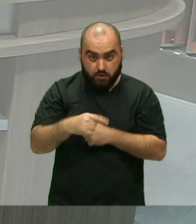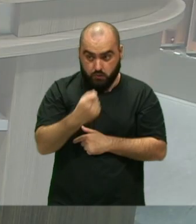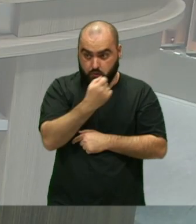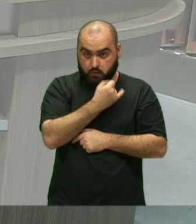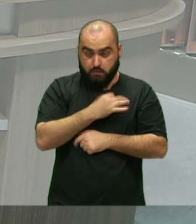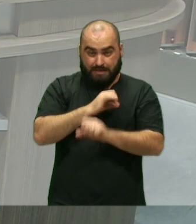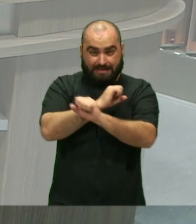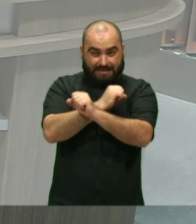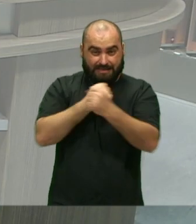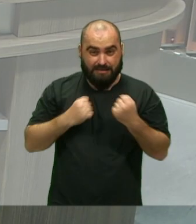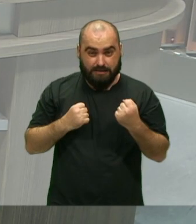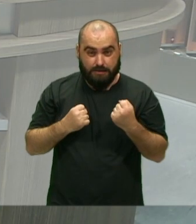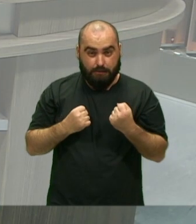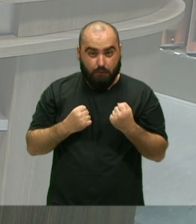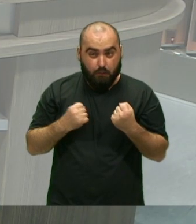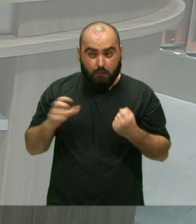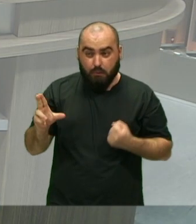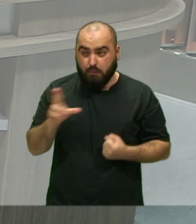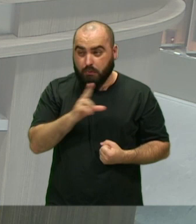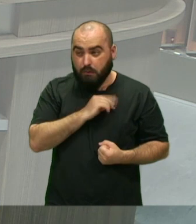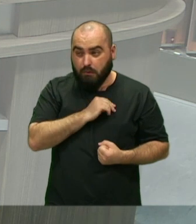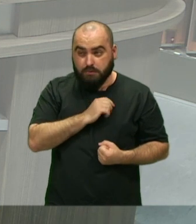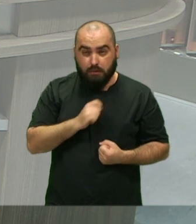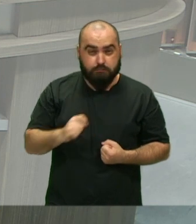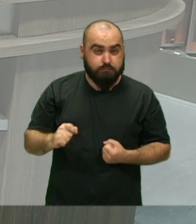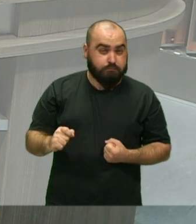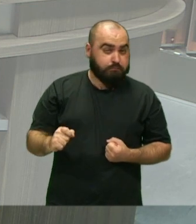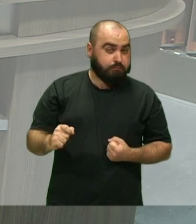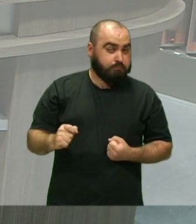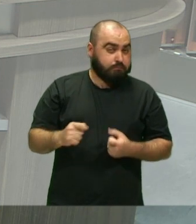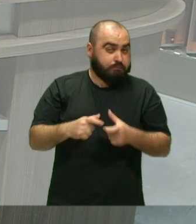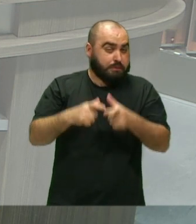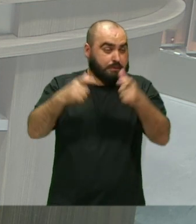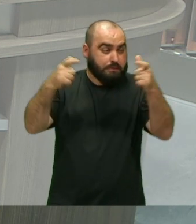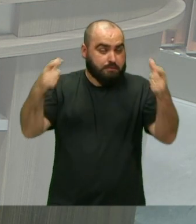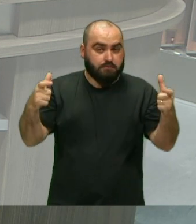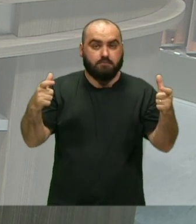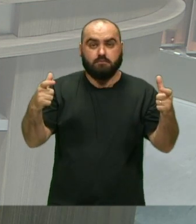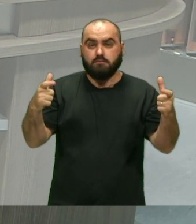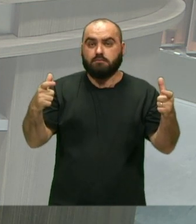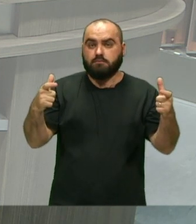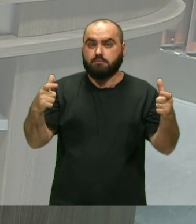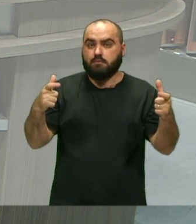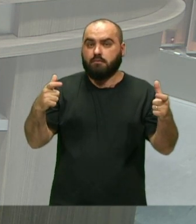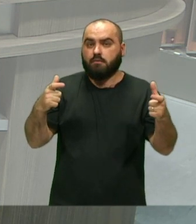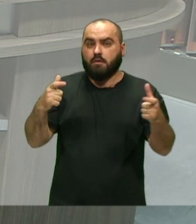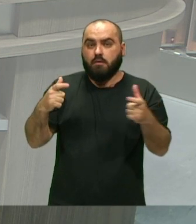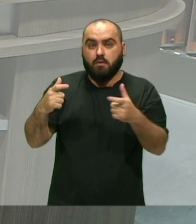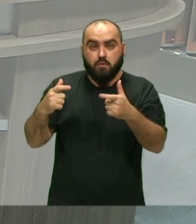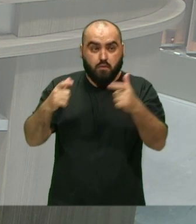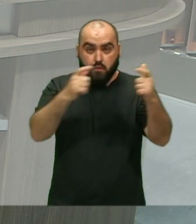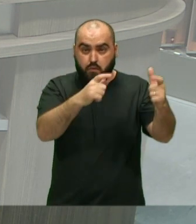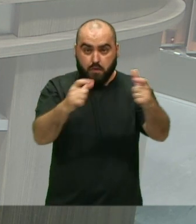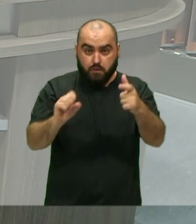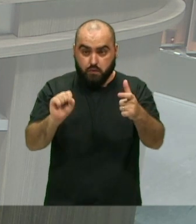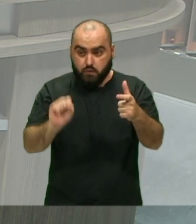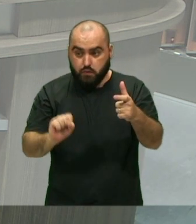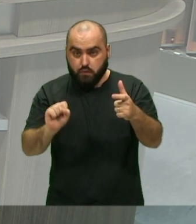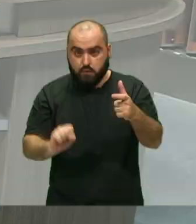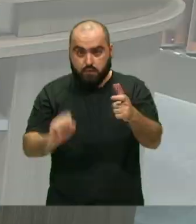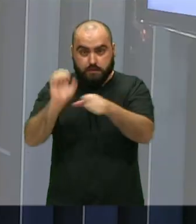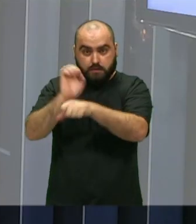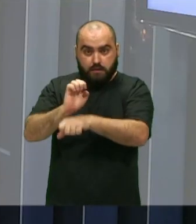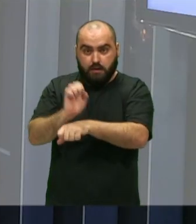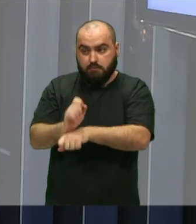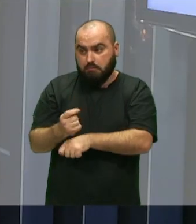escravizados Era muito grande Em relação ao restante Do estado Em relação até A parte um pouco mais Ao sul Do estado